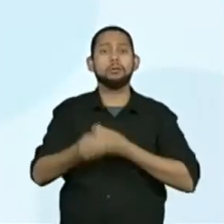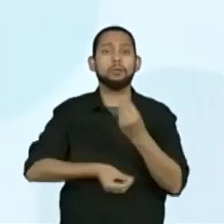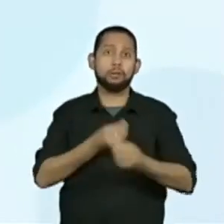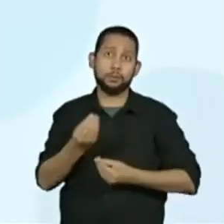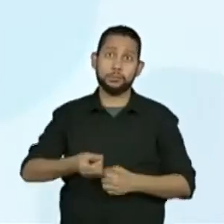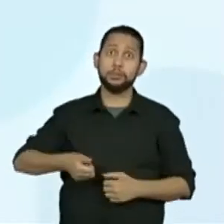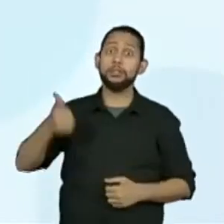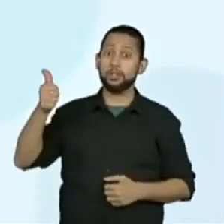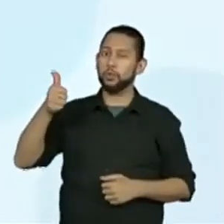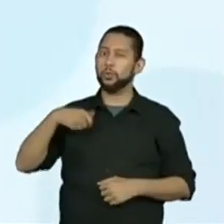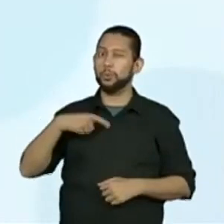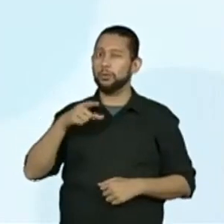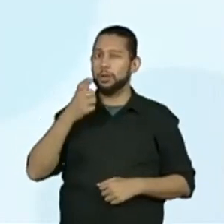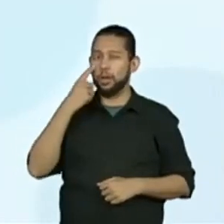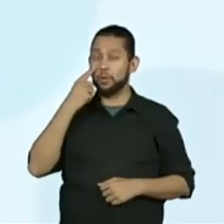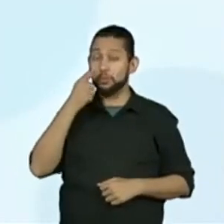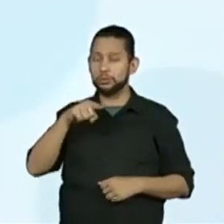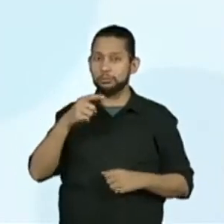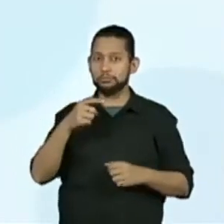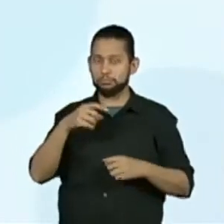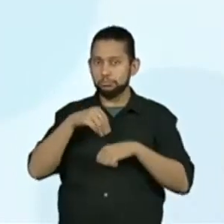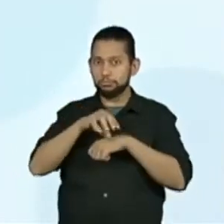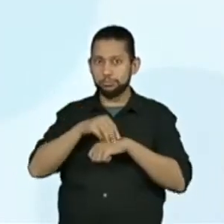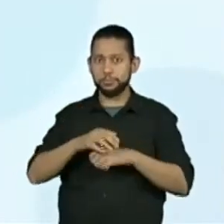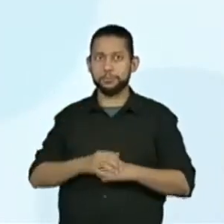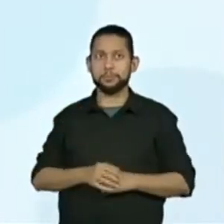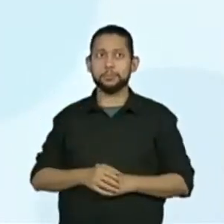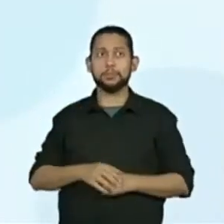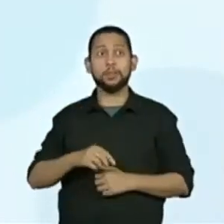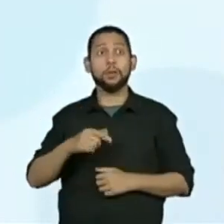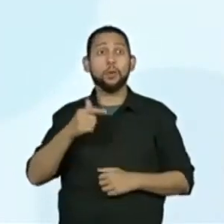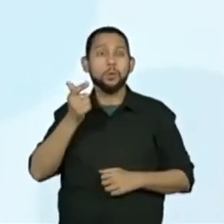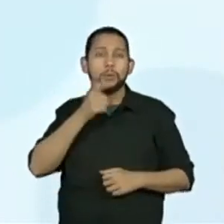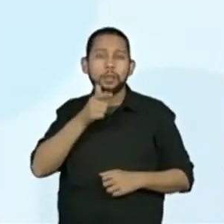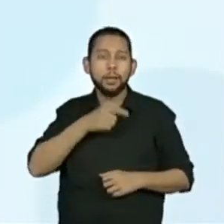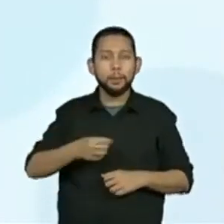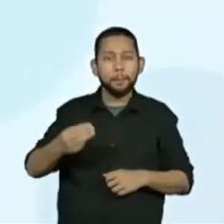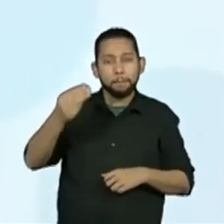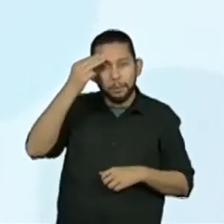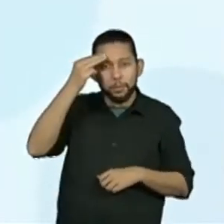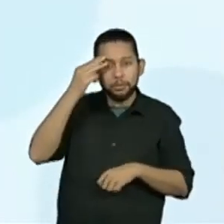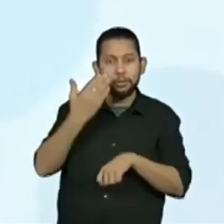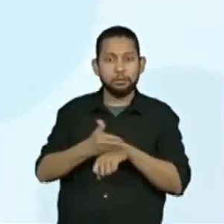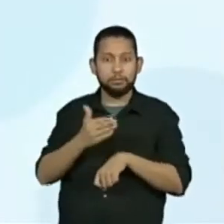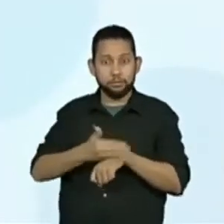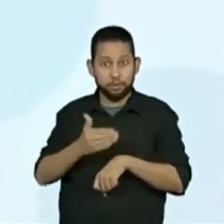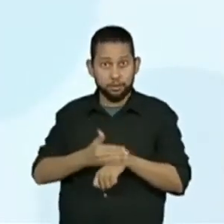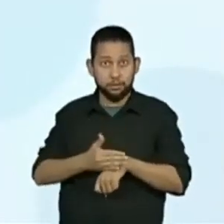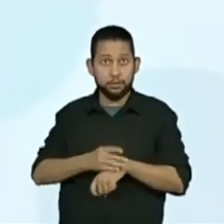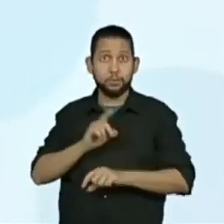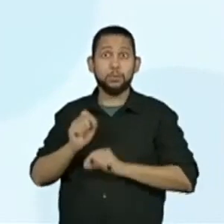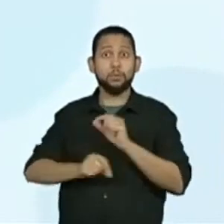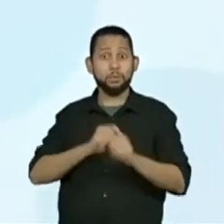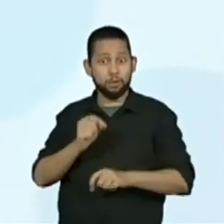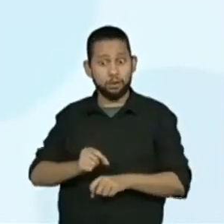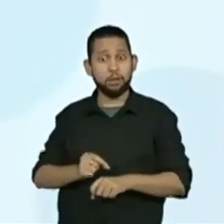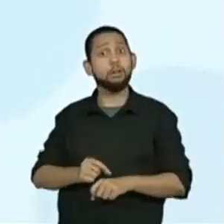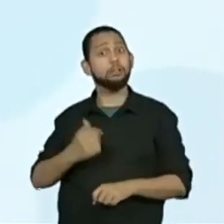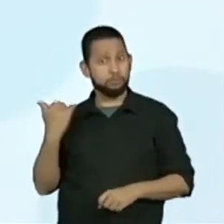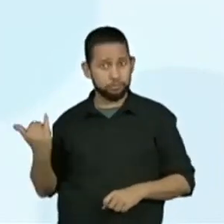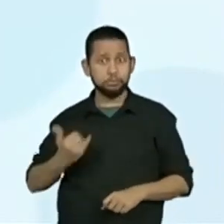coisinha que eu quero que vocês fiquem bem. Memorização e treino. Importância do ensaio.